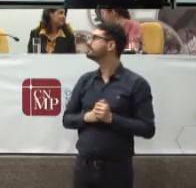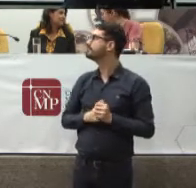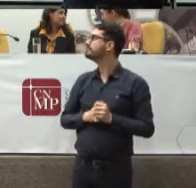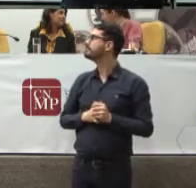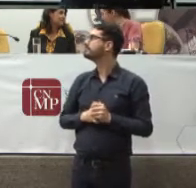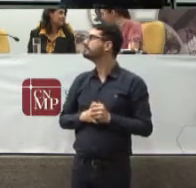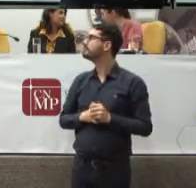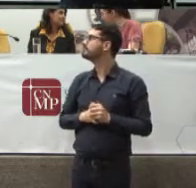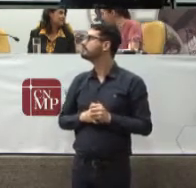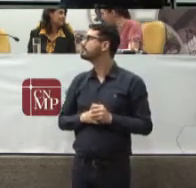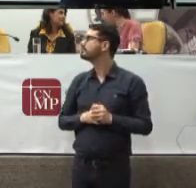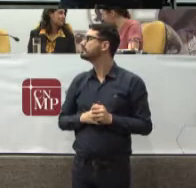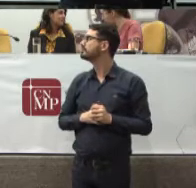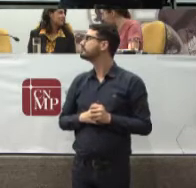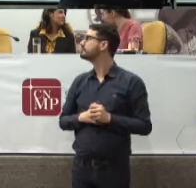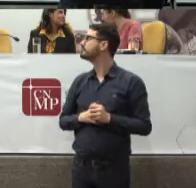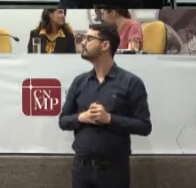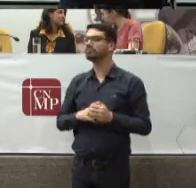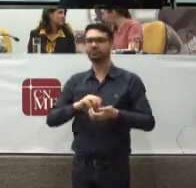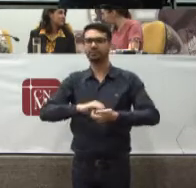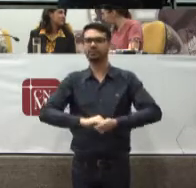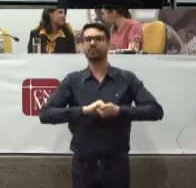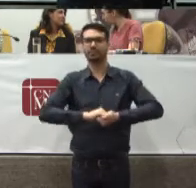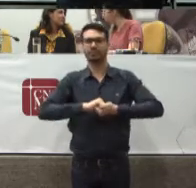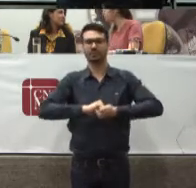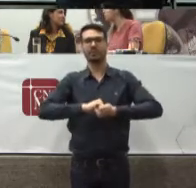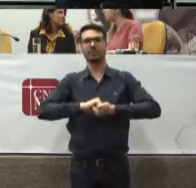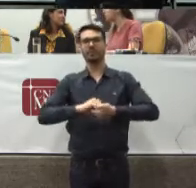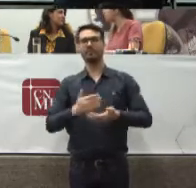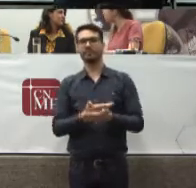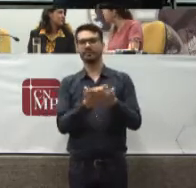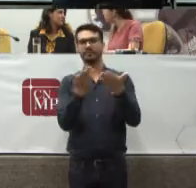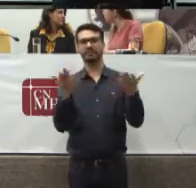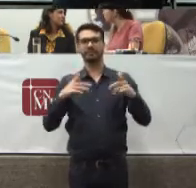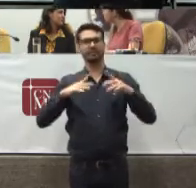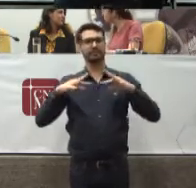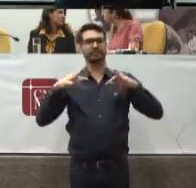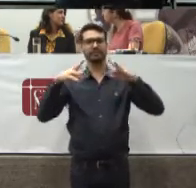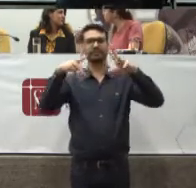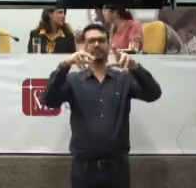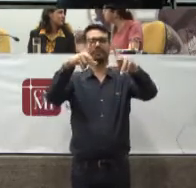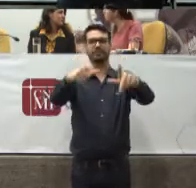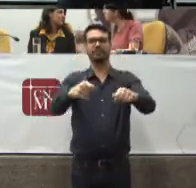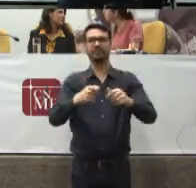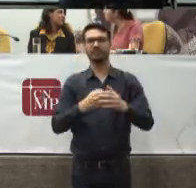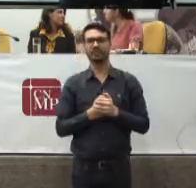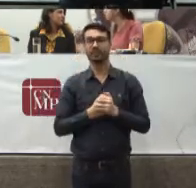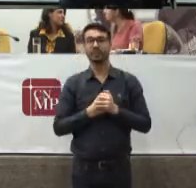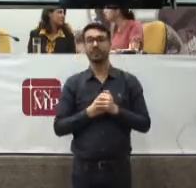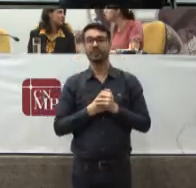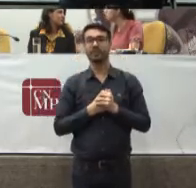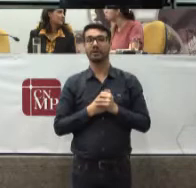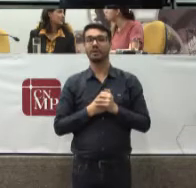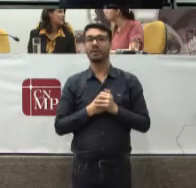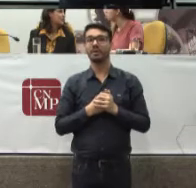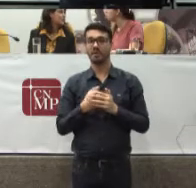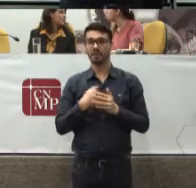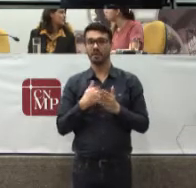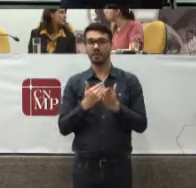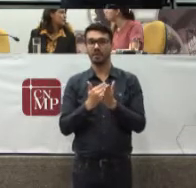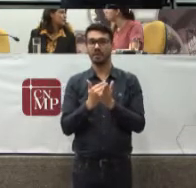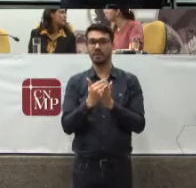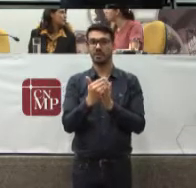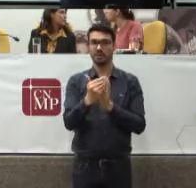Eu primeiro Cumprimento a todos Tá ligado Cumprimento a todos E começo rapidamente